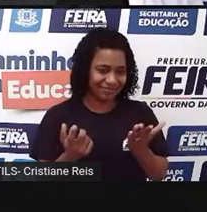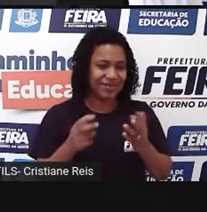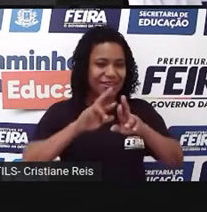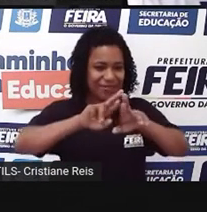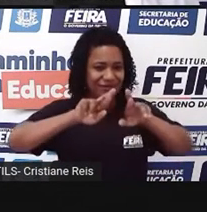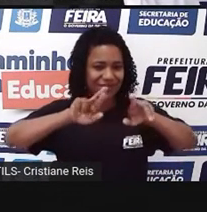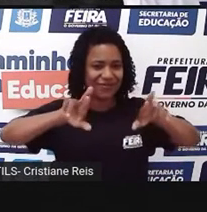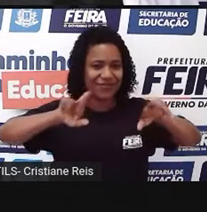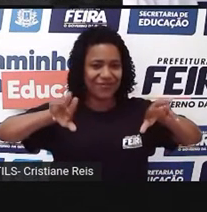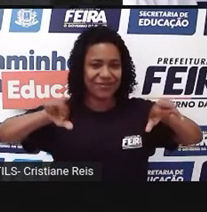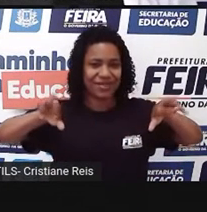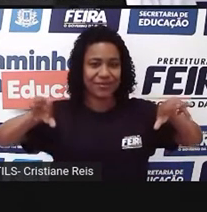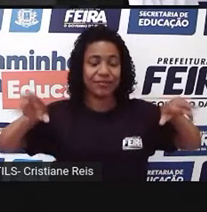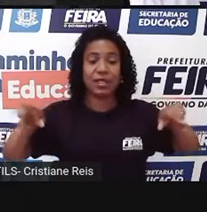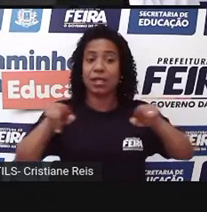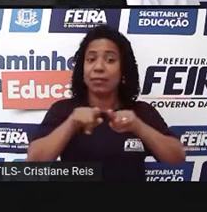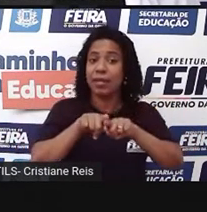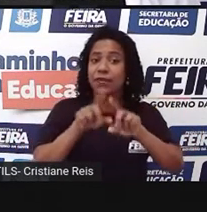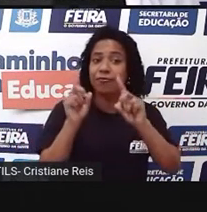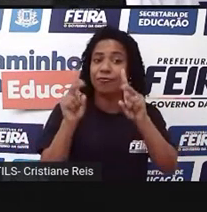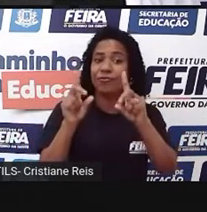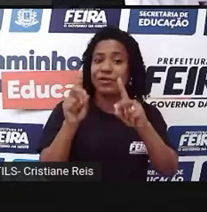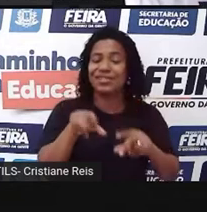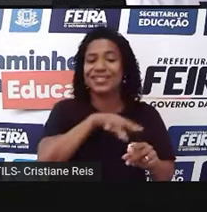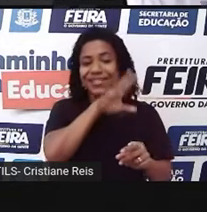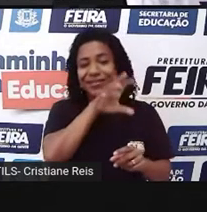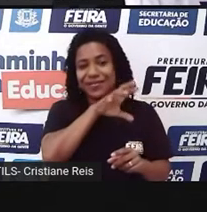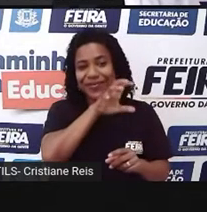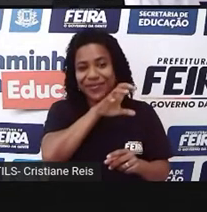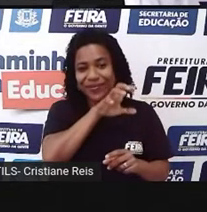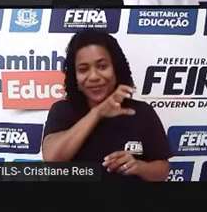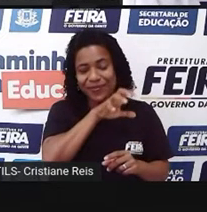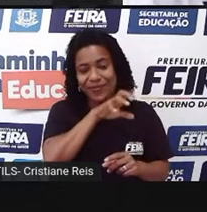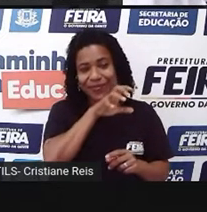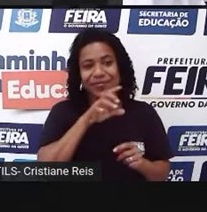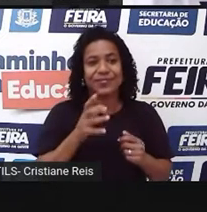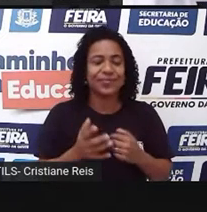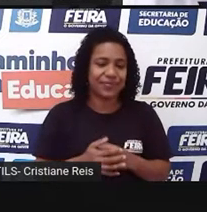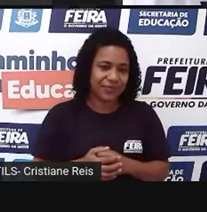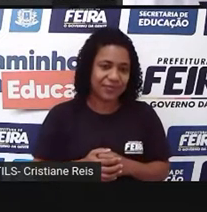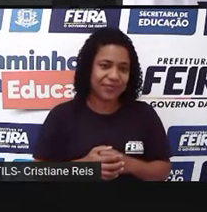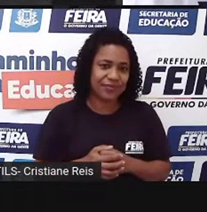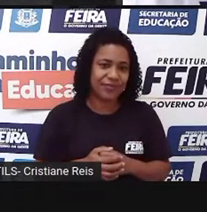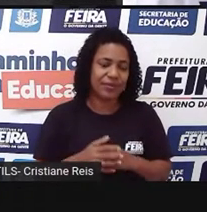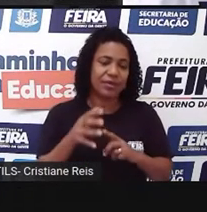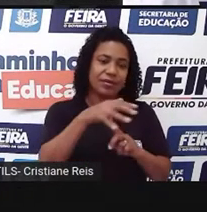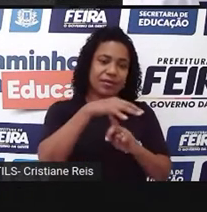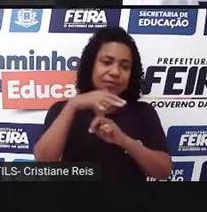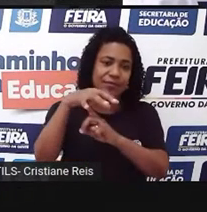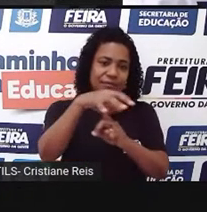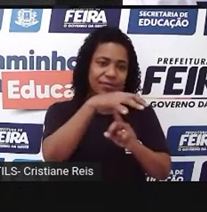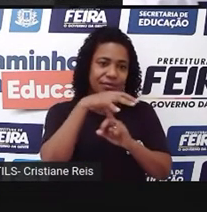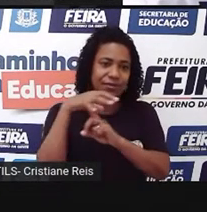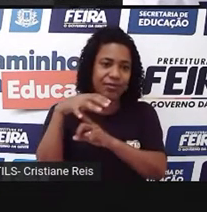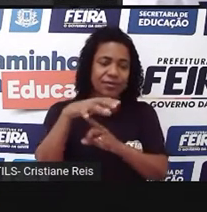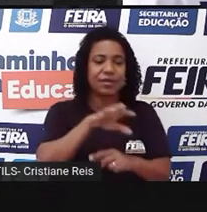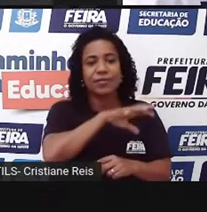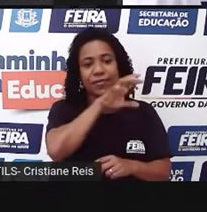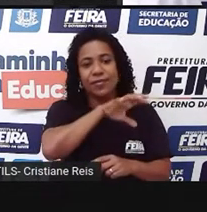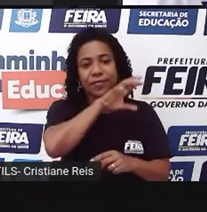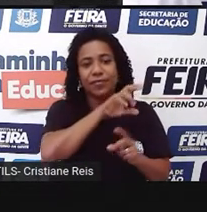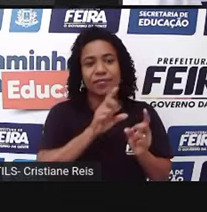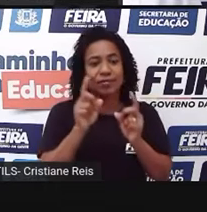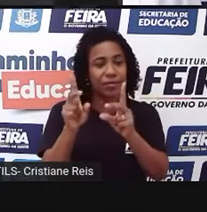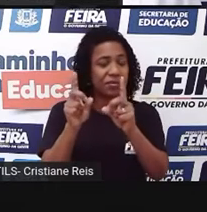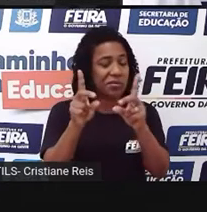vendem-se animais também, gente. Alguns deles, né, infelizmente, nem deveriam estar lá, né, que é proibida a venda